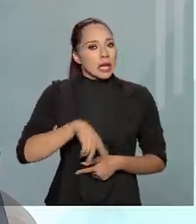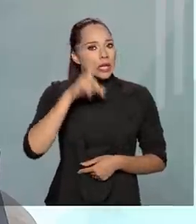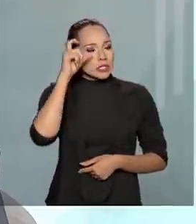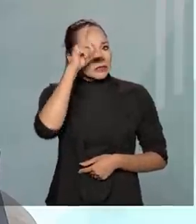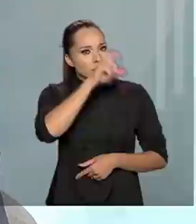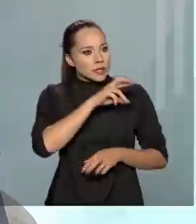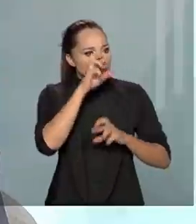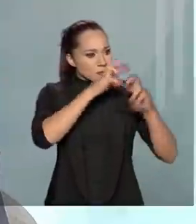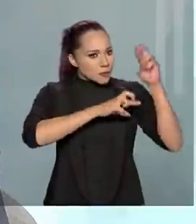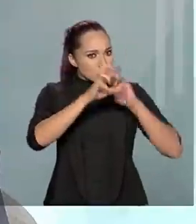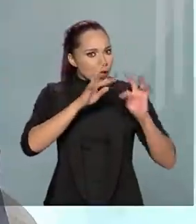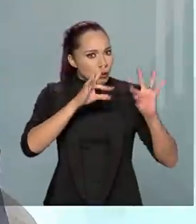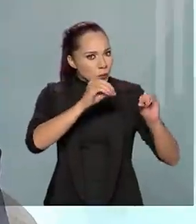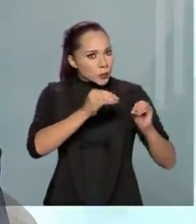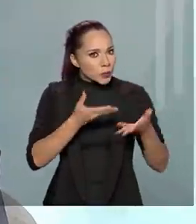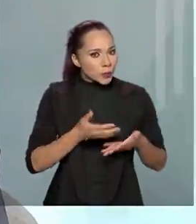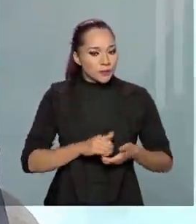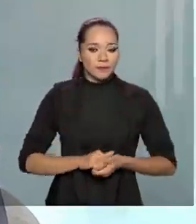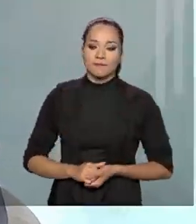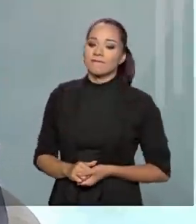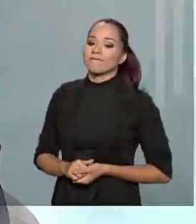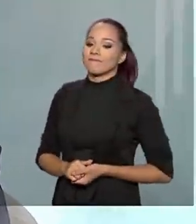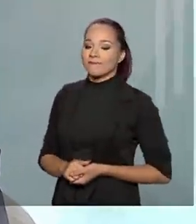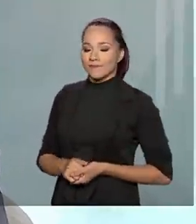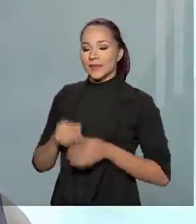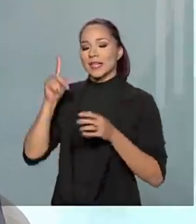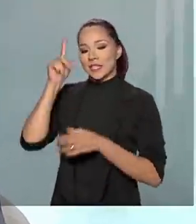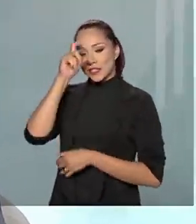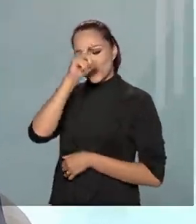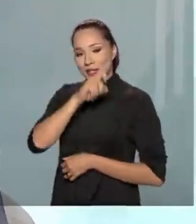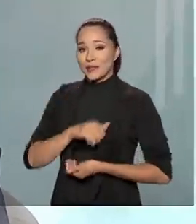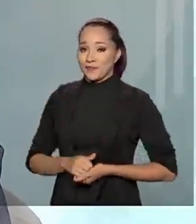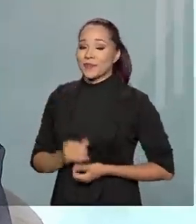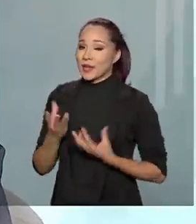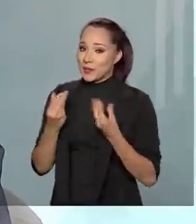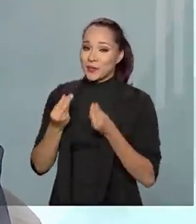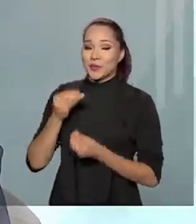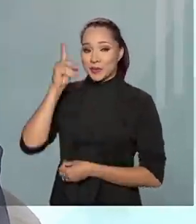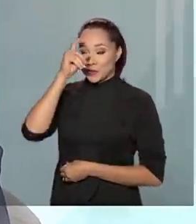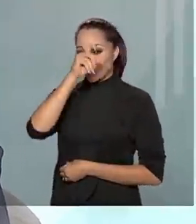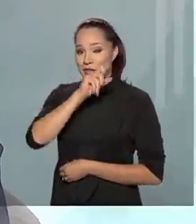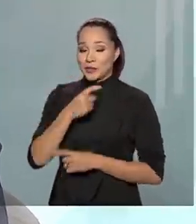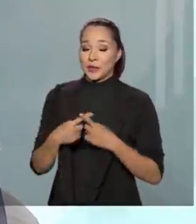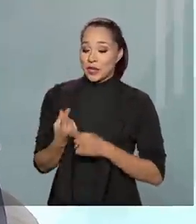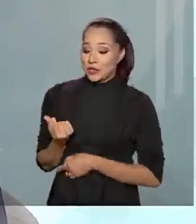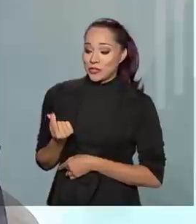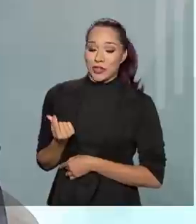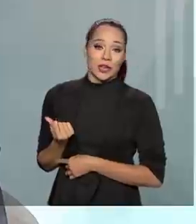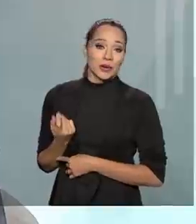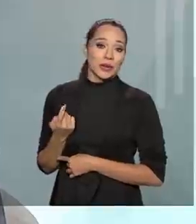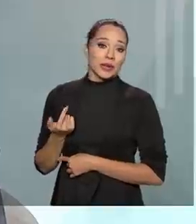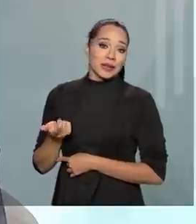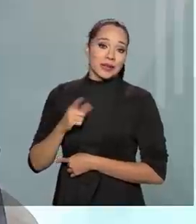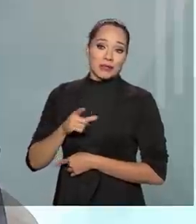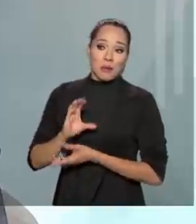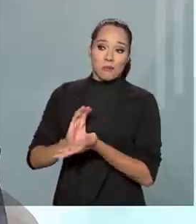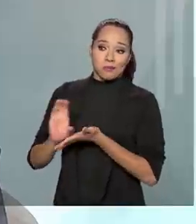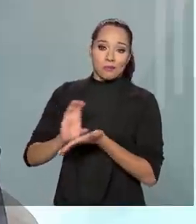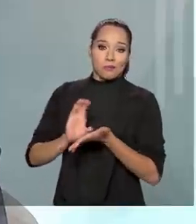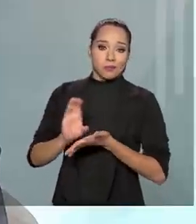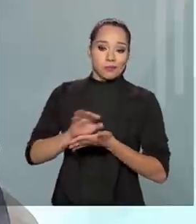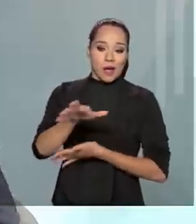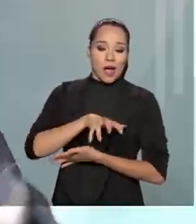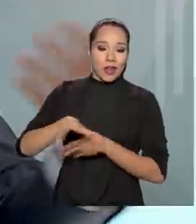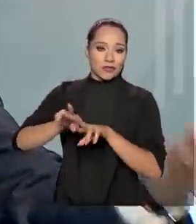monitorar tudo isso? É difícil. É muito difícil porque são recursos que são aplicados de maneiras diferentes.